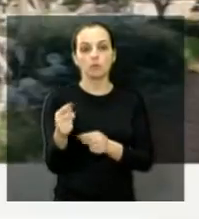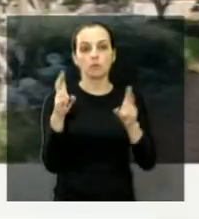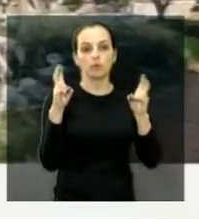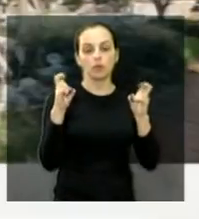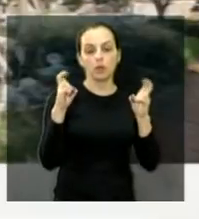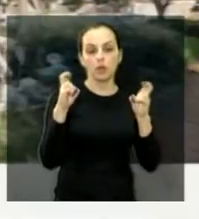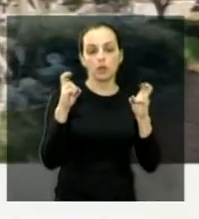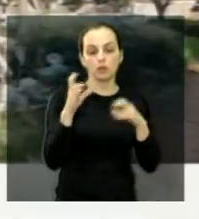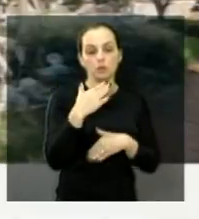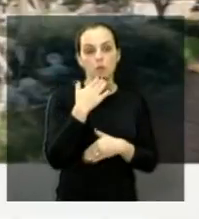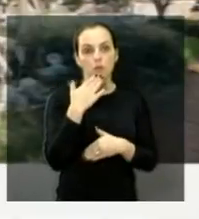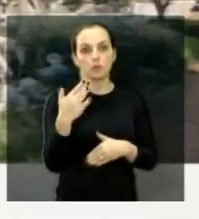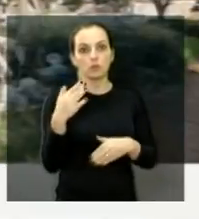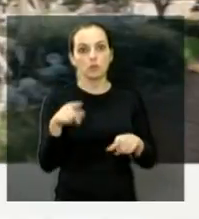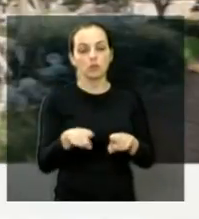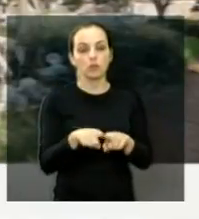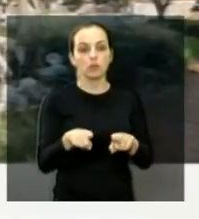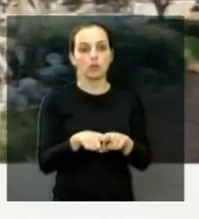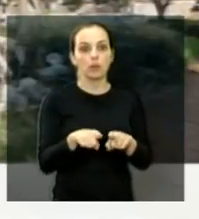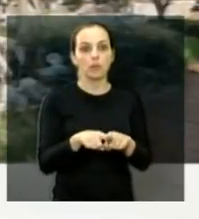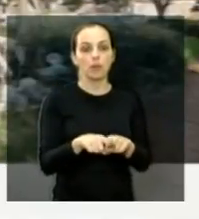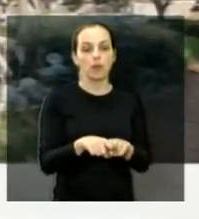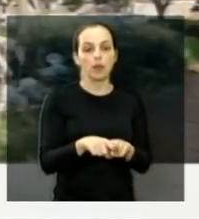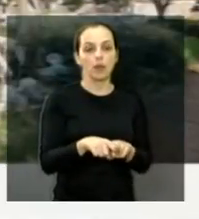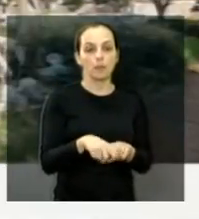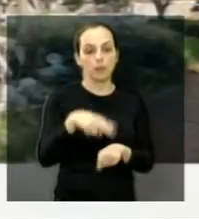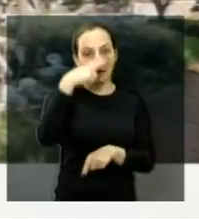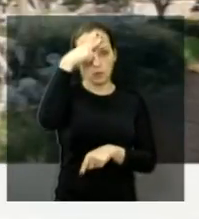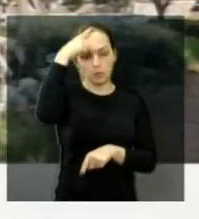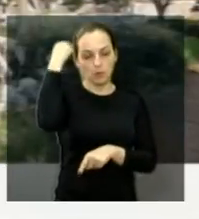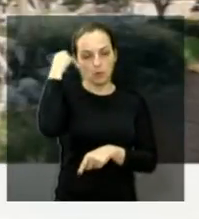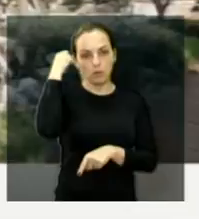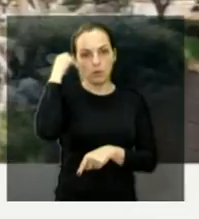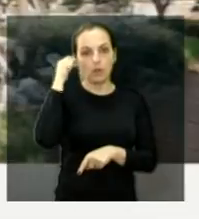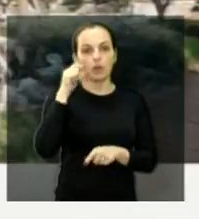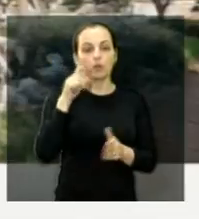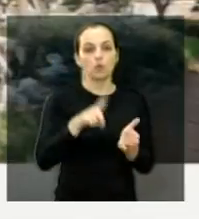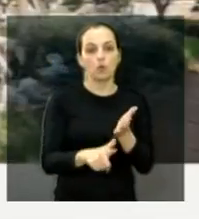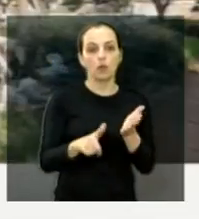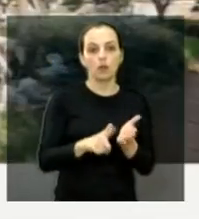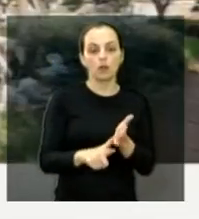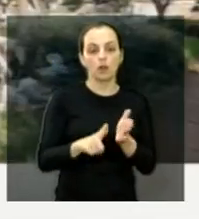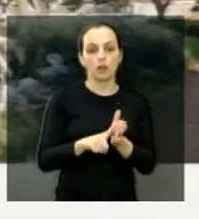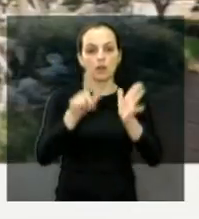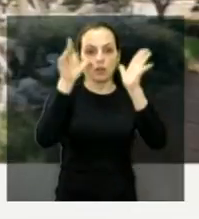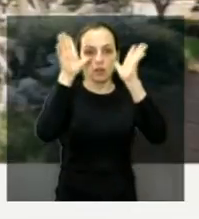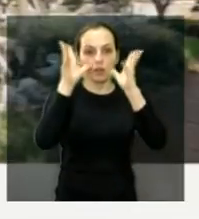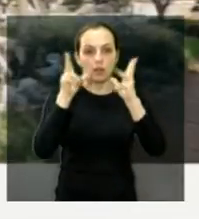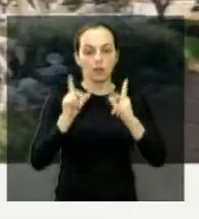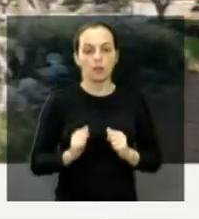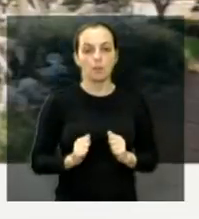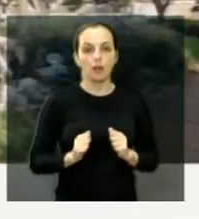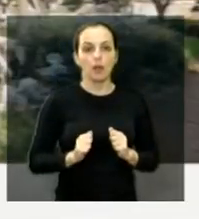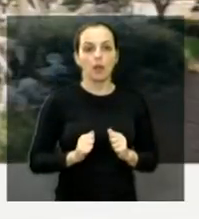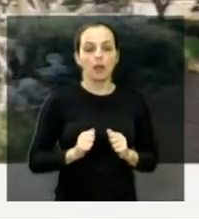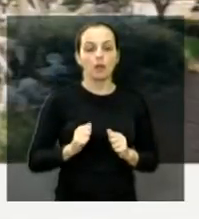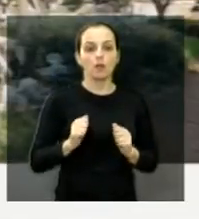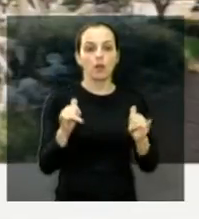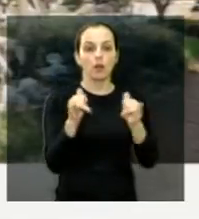recebeu também um pedido para que o executivo realizasse a limpeza na Praça Leonardo del Duca, na